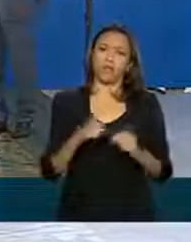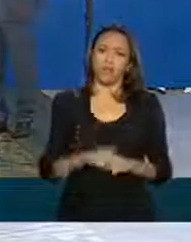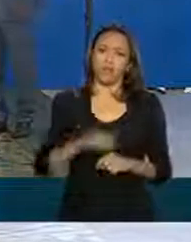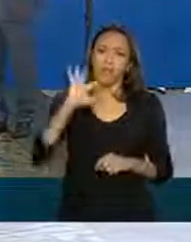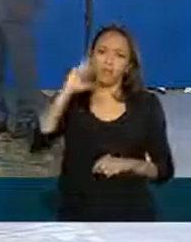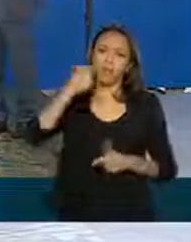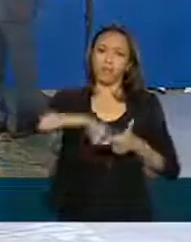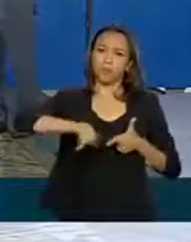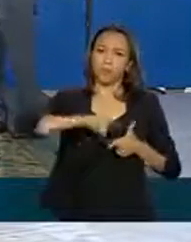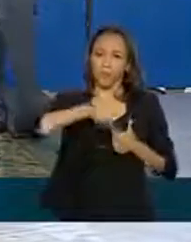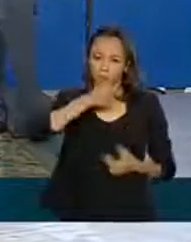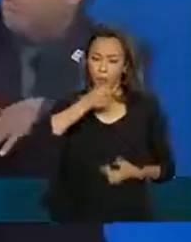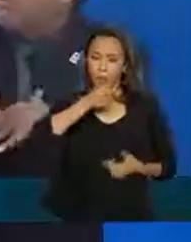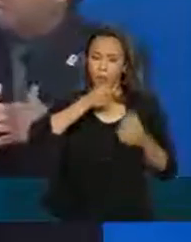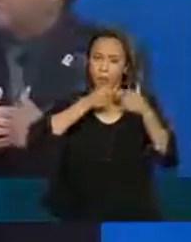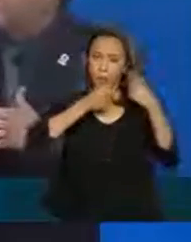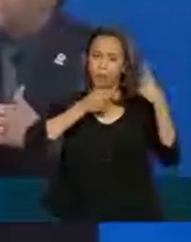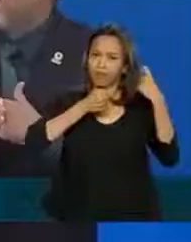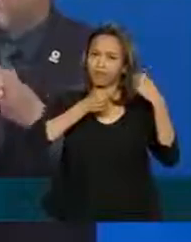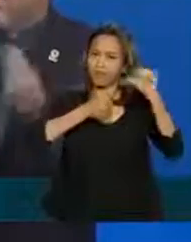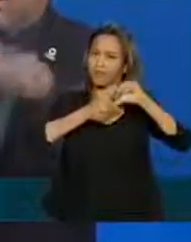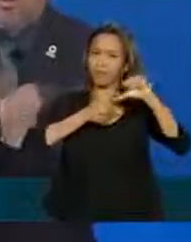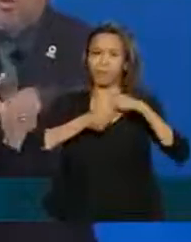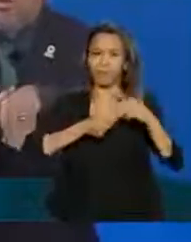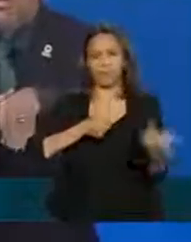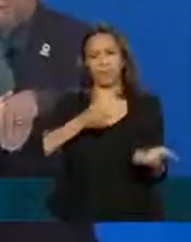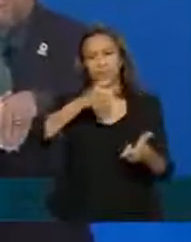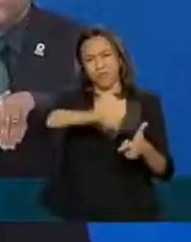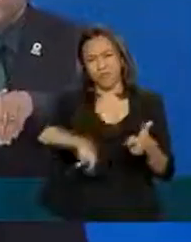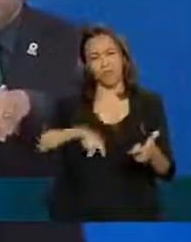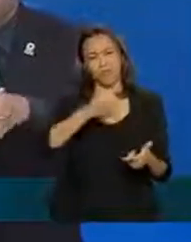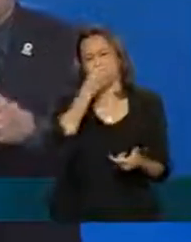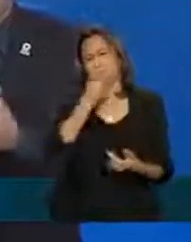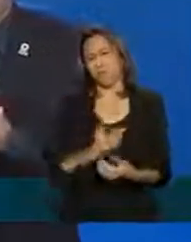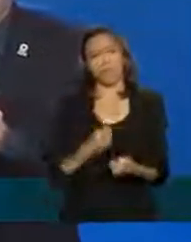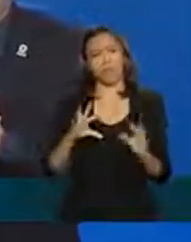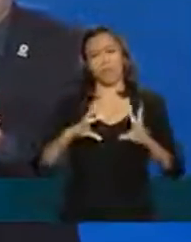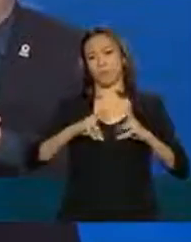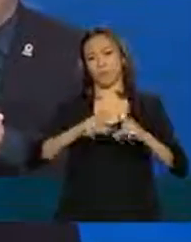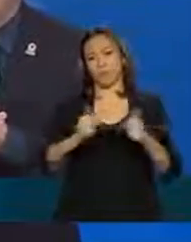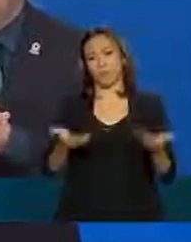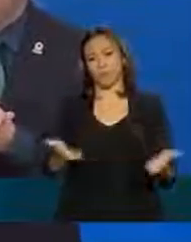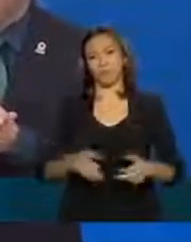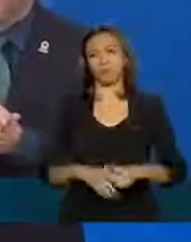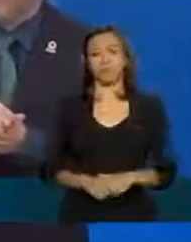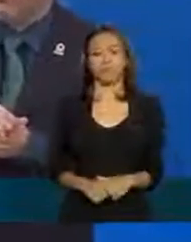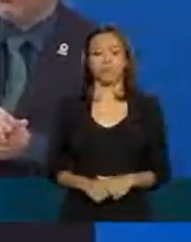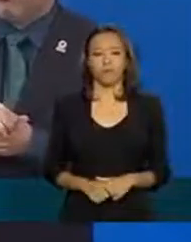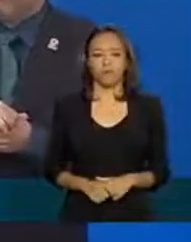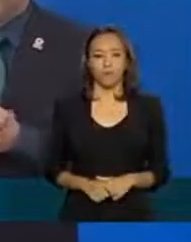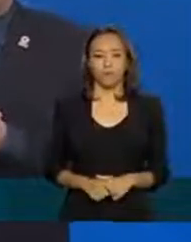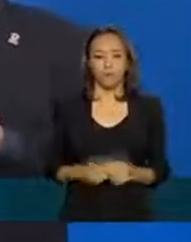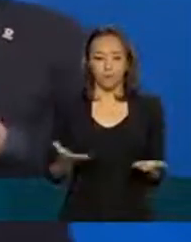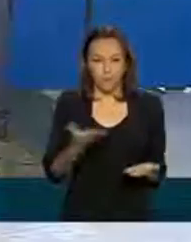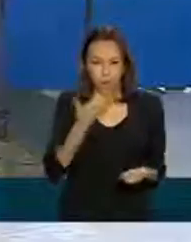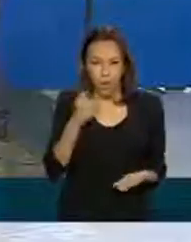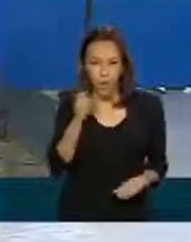problema para não passarmos mais por um momento como esse aqui, que é desagradável para todo mundo. E agora? Está melhor?